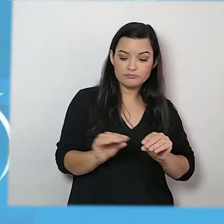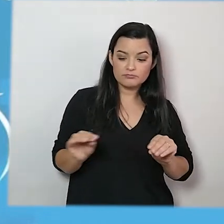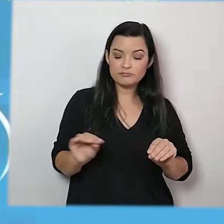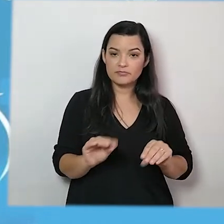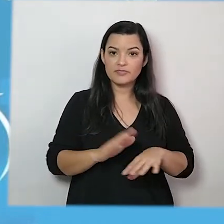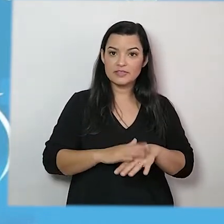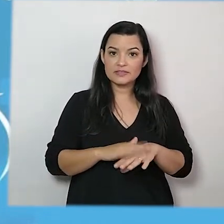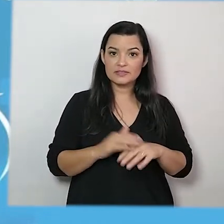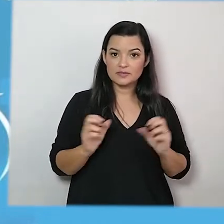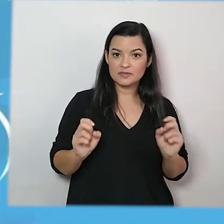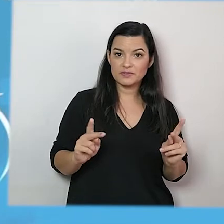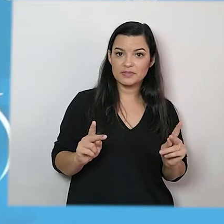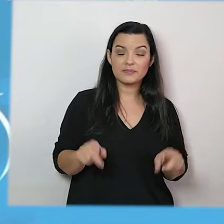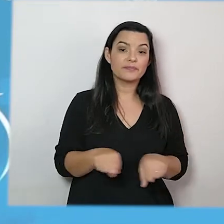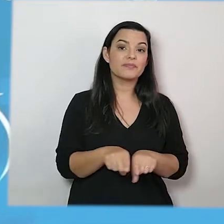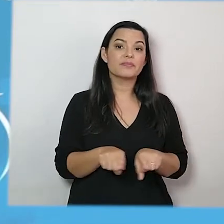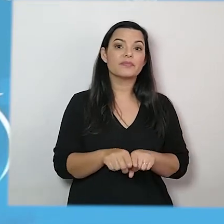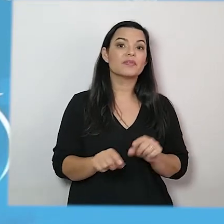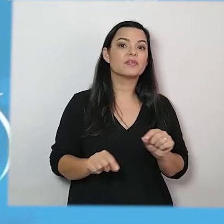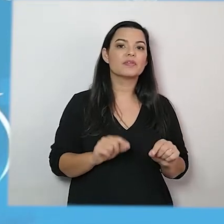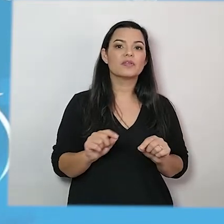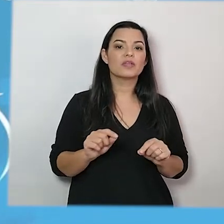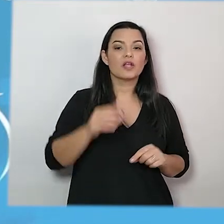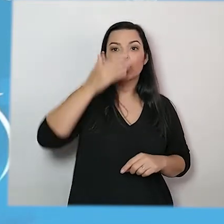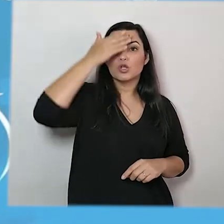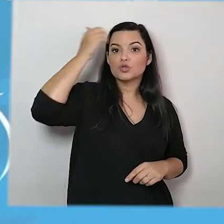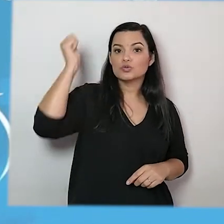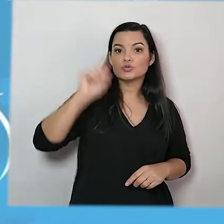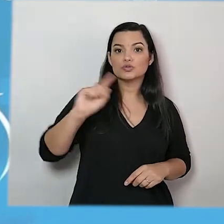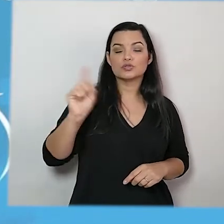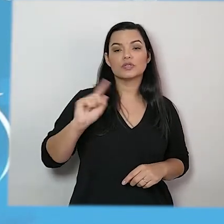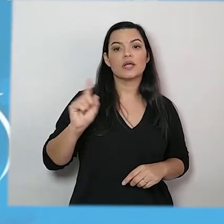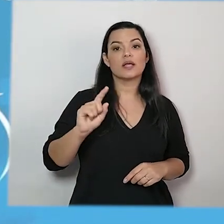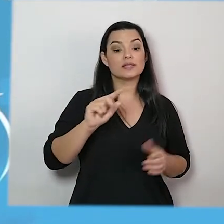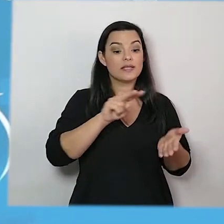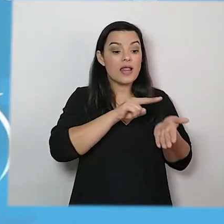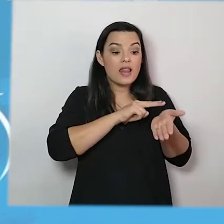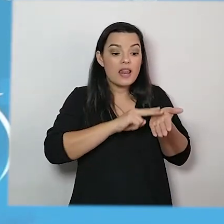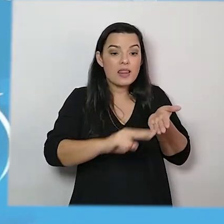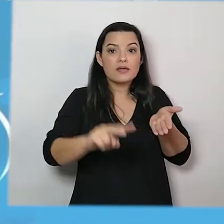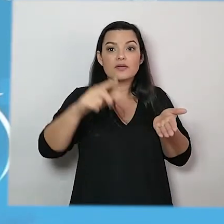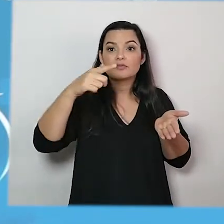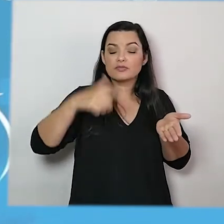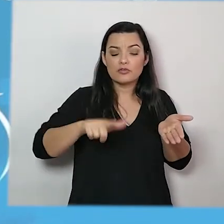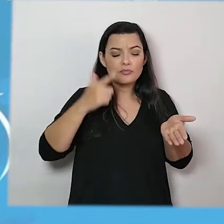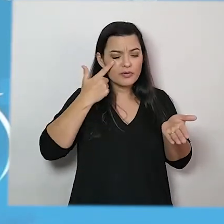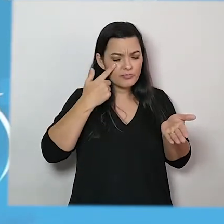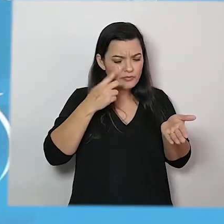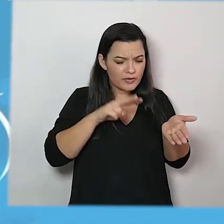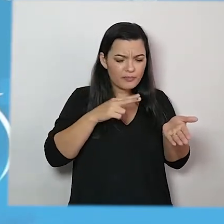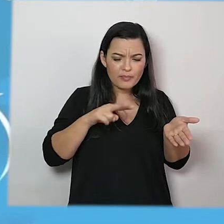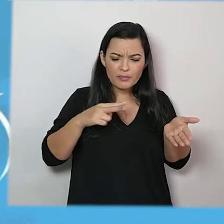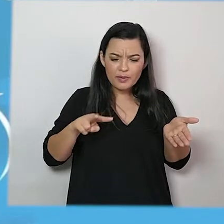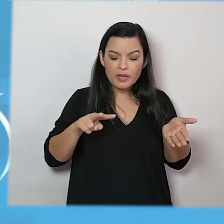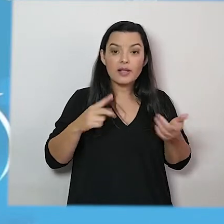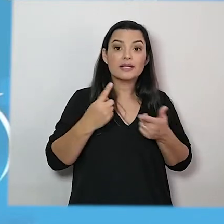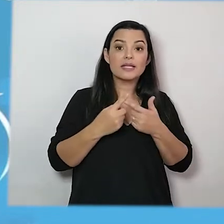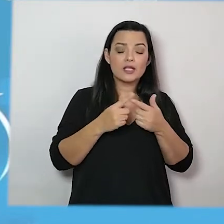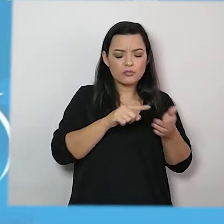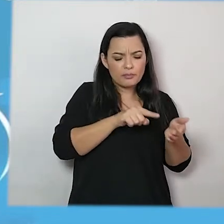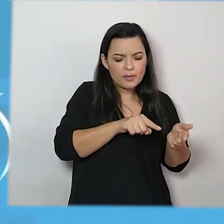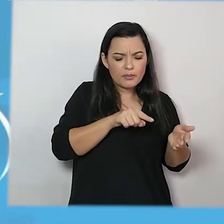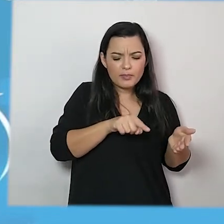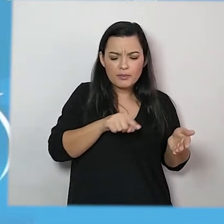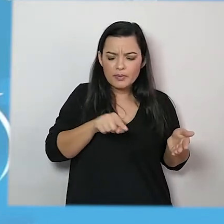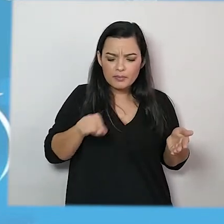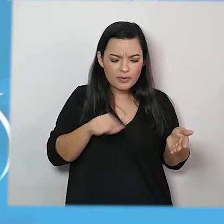personagens. E também não esquecer de retomar o que escreveu lendo, apontando